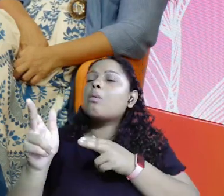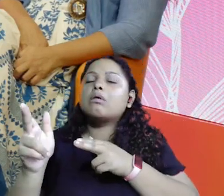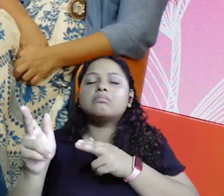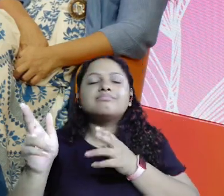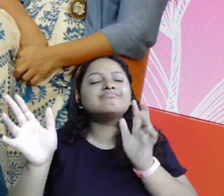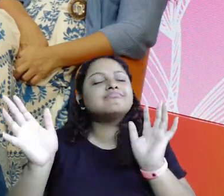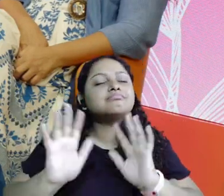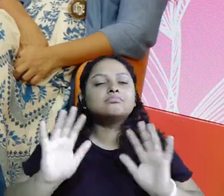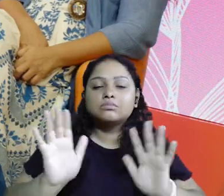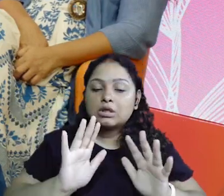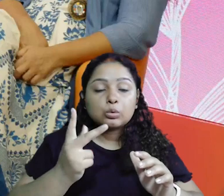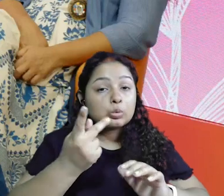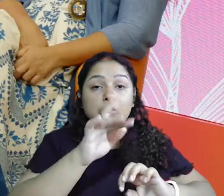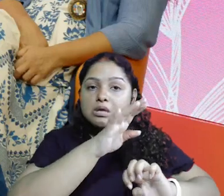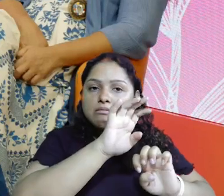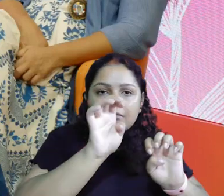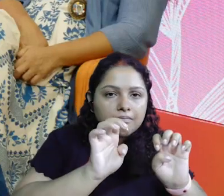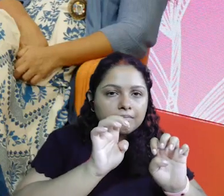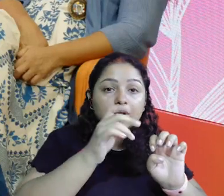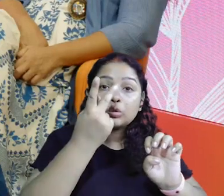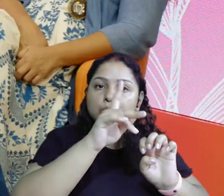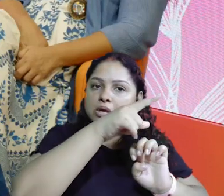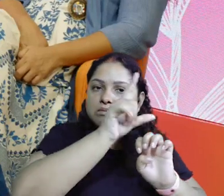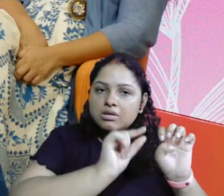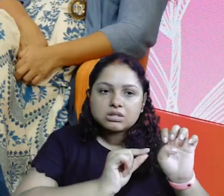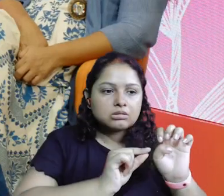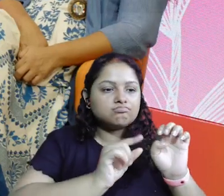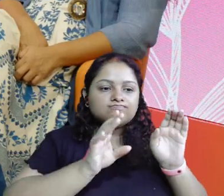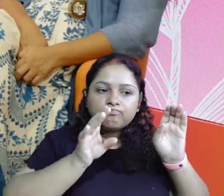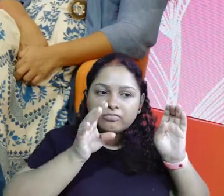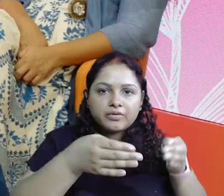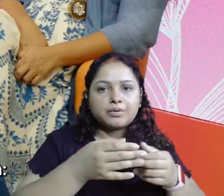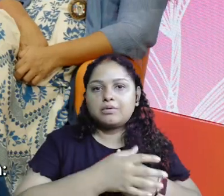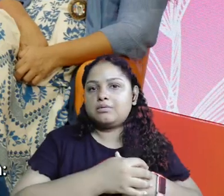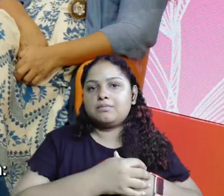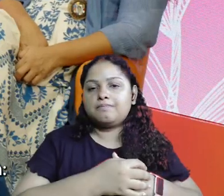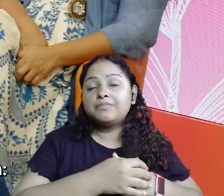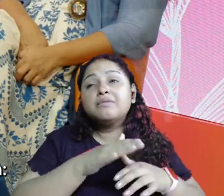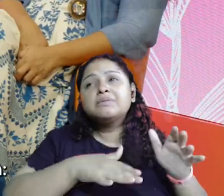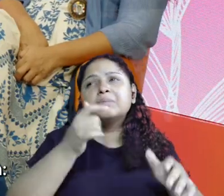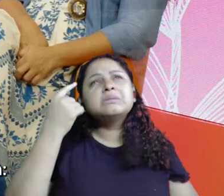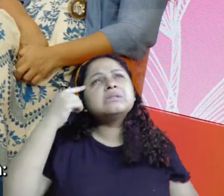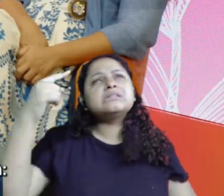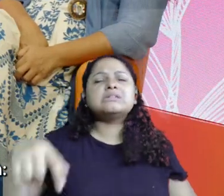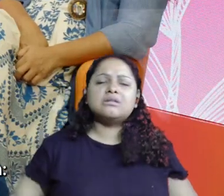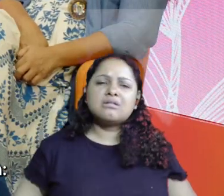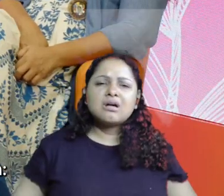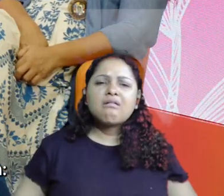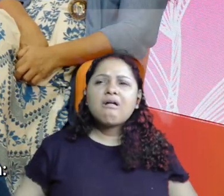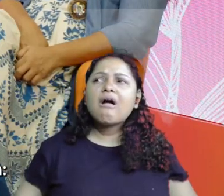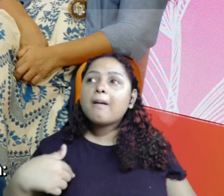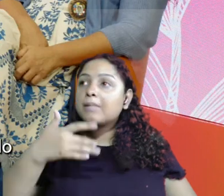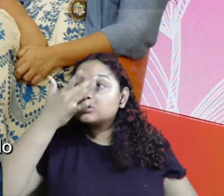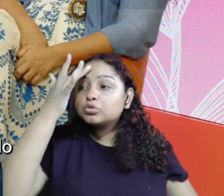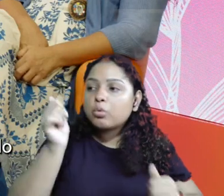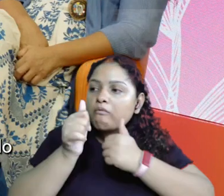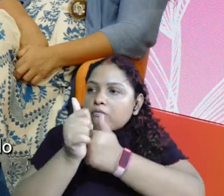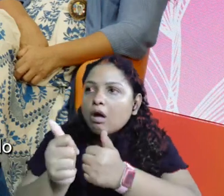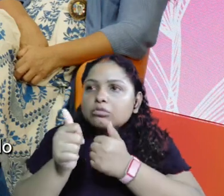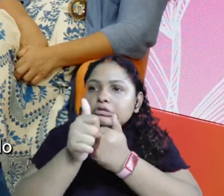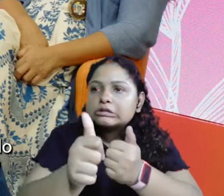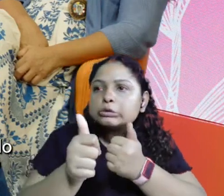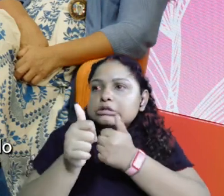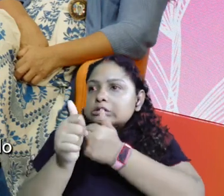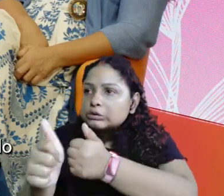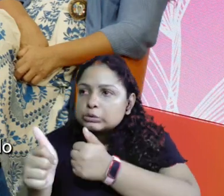quero ser igual. Não, seja o seu melhor. Você vai crescer com você. Então, às vezes, tem situação que a pessoa fala assim, eu sigo